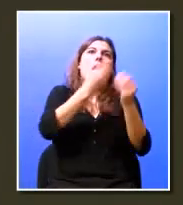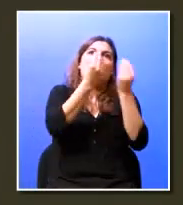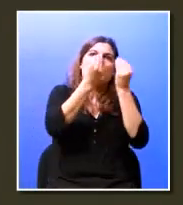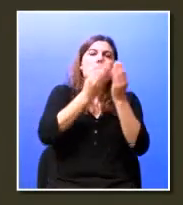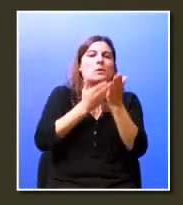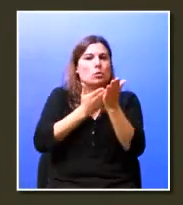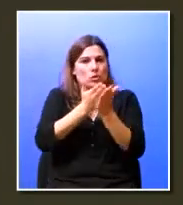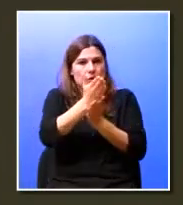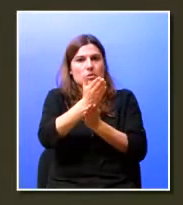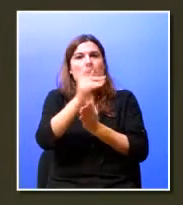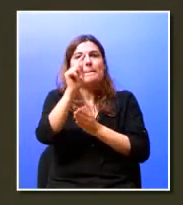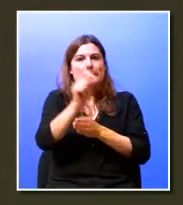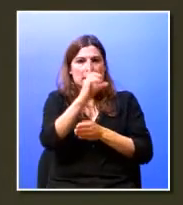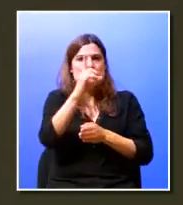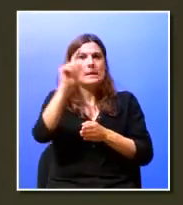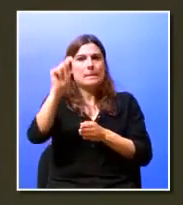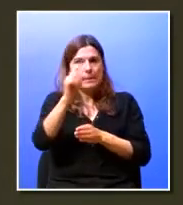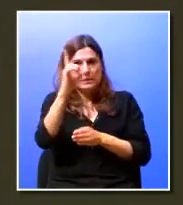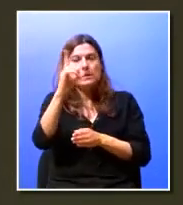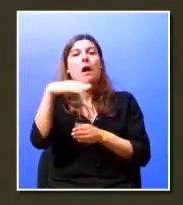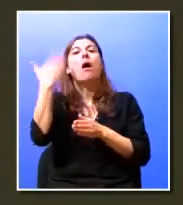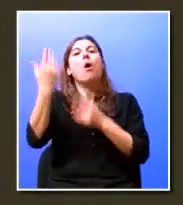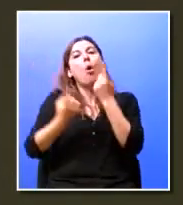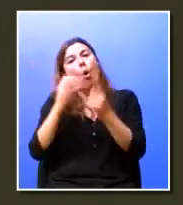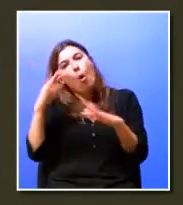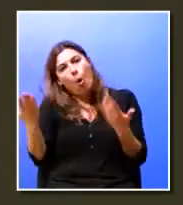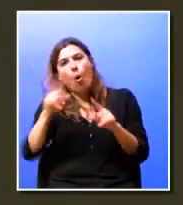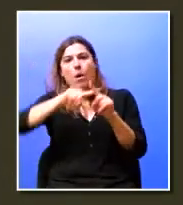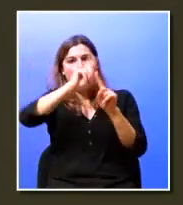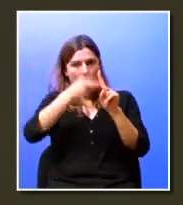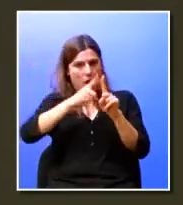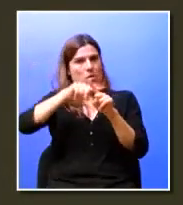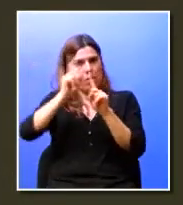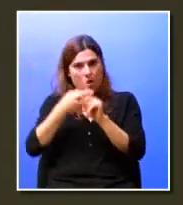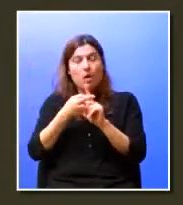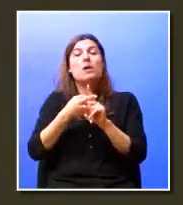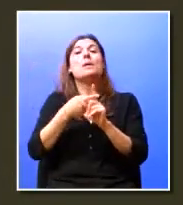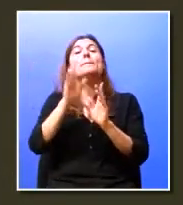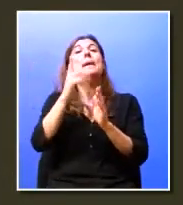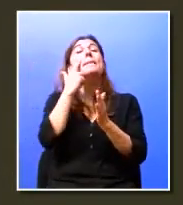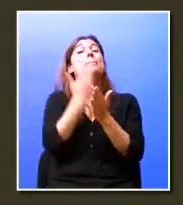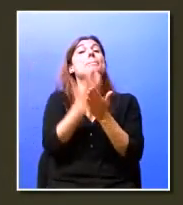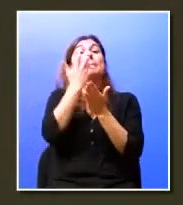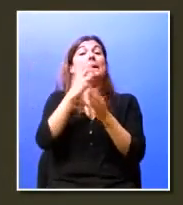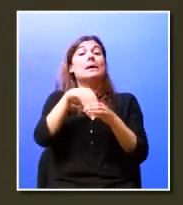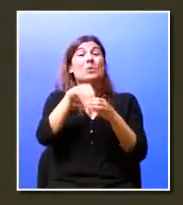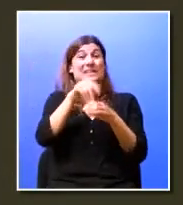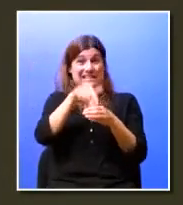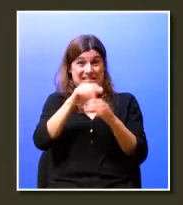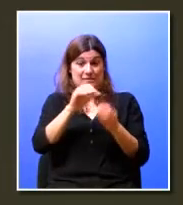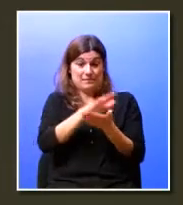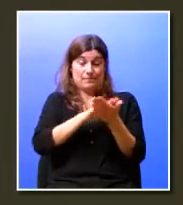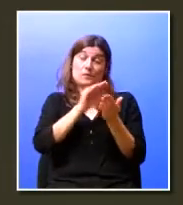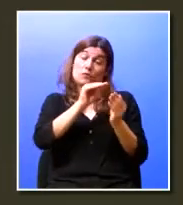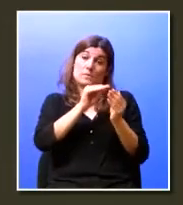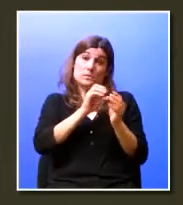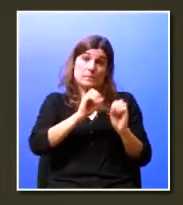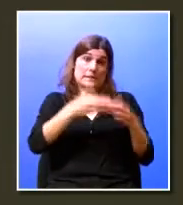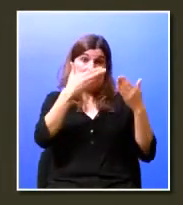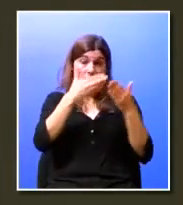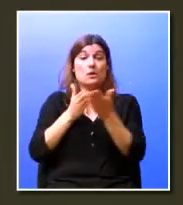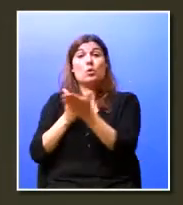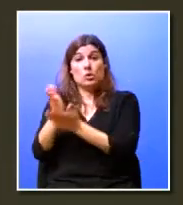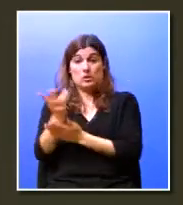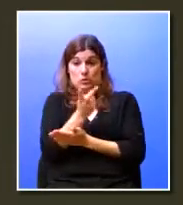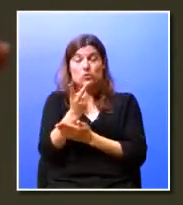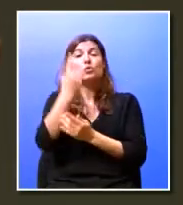contínua, de seis em seis meses, de ano a ano, e de destacar aqui nestes contextos da formação inicial e contínua, um aspecto muito